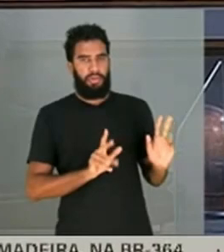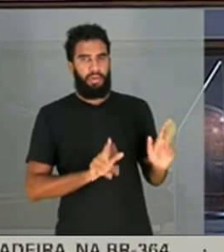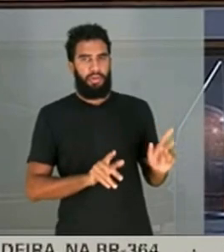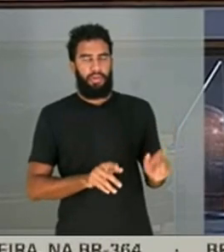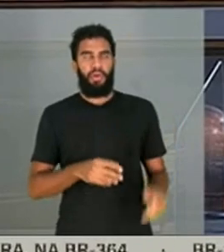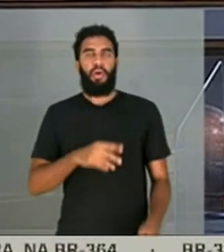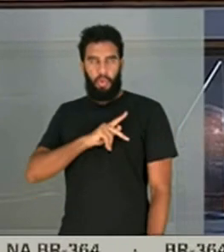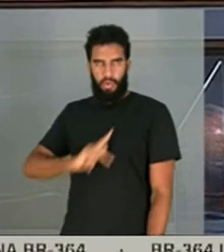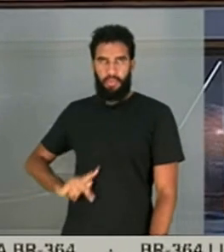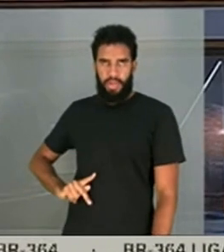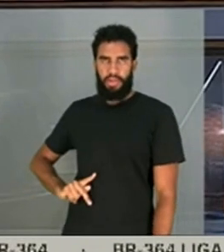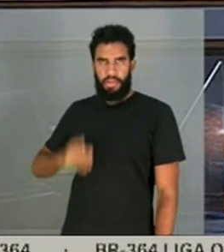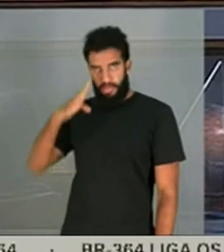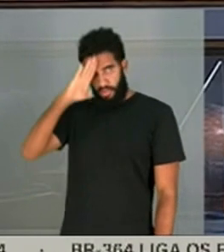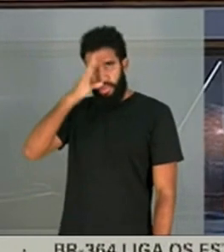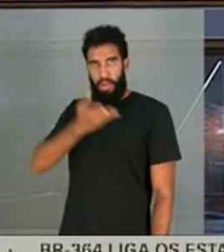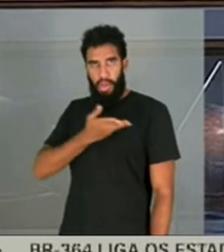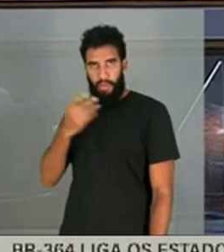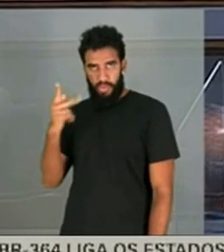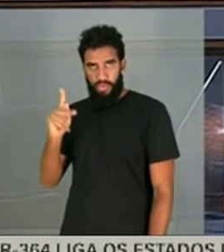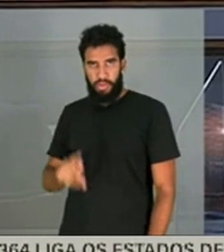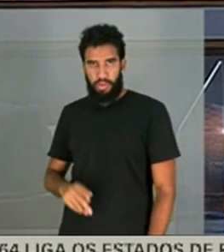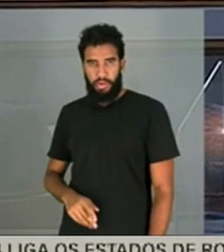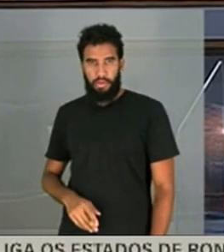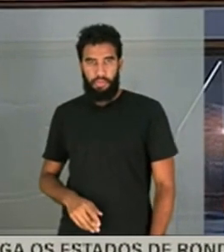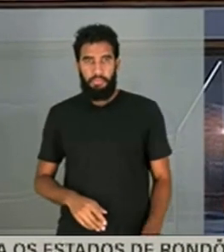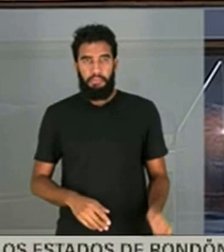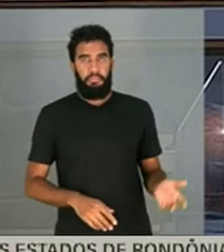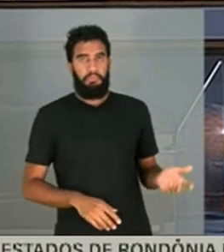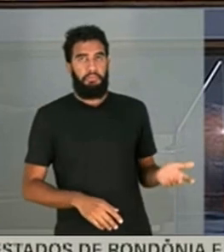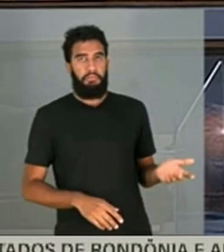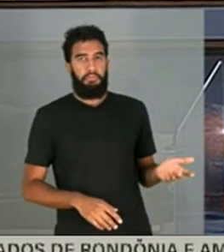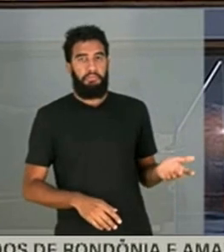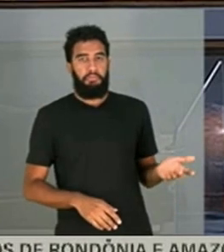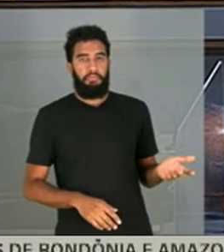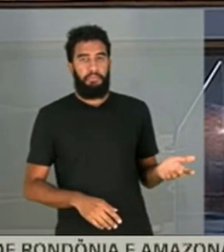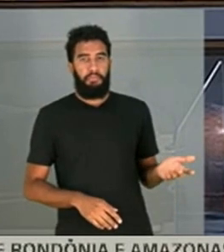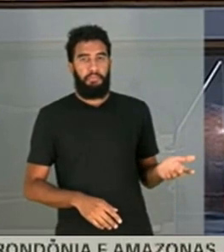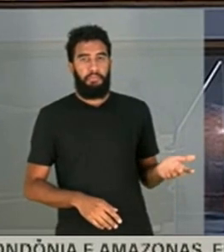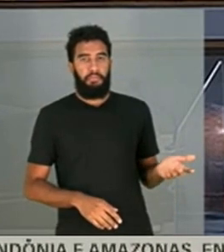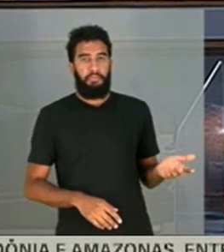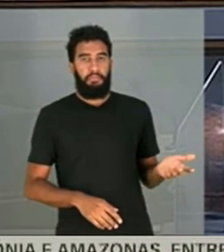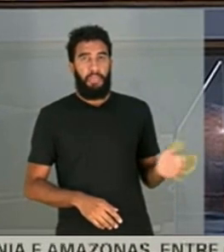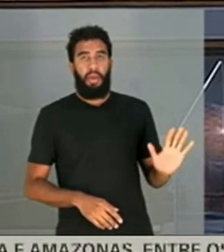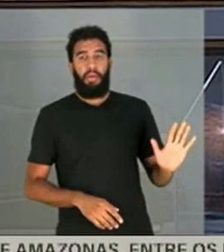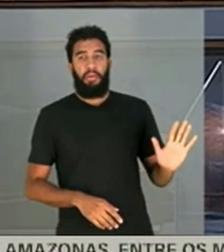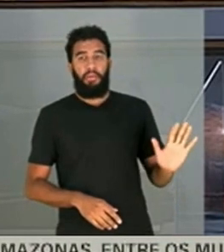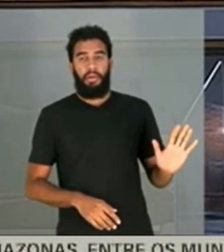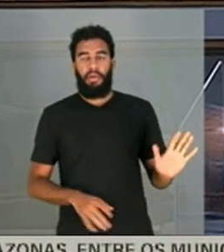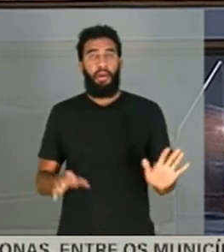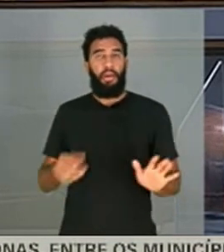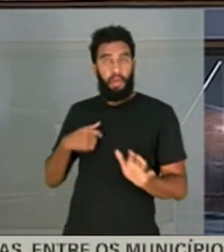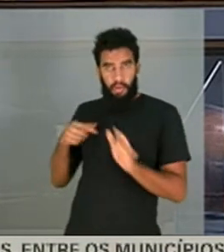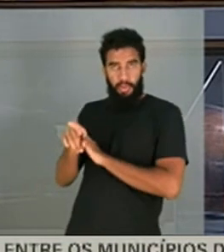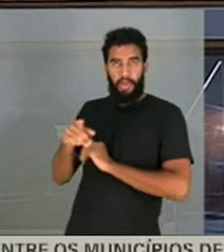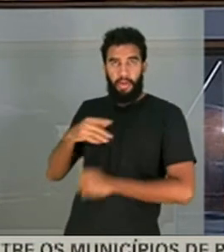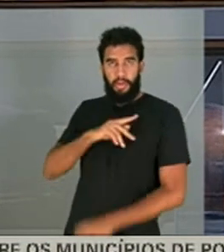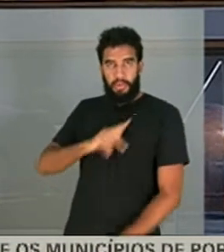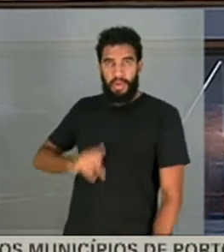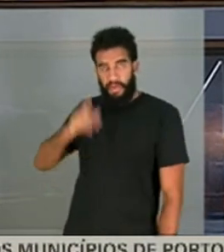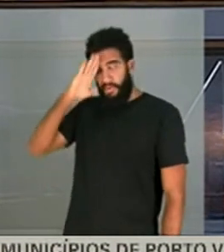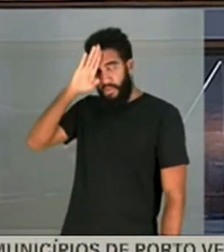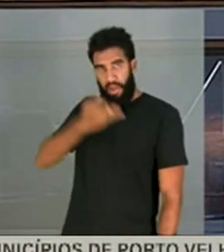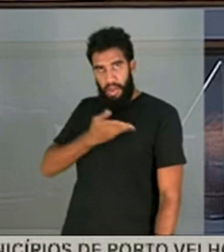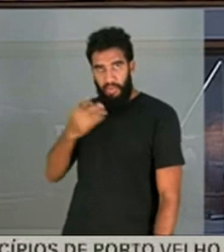O presidente Bolsonaro é seu amigo? Também não? Não, o Bolsonaro não é seu amigo? Olha, é meu Não, não, eu só tô ali perto, o presidente